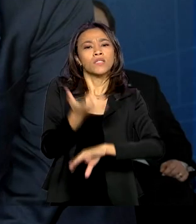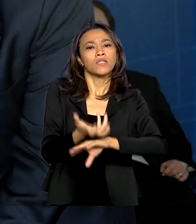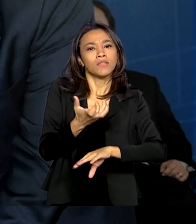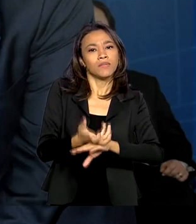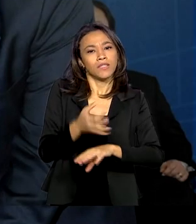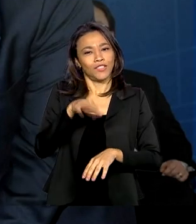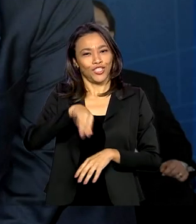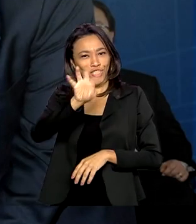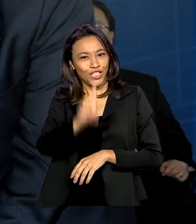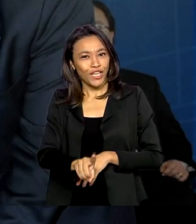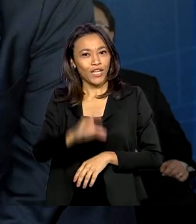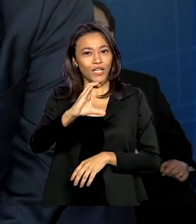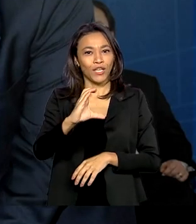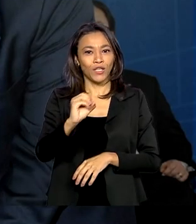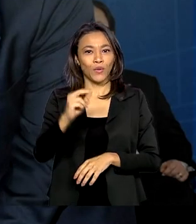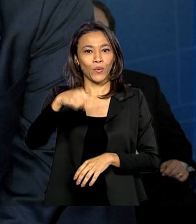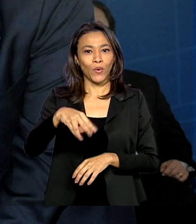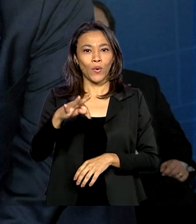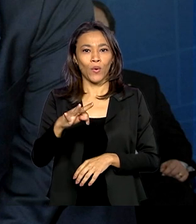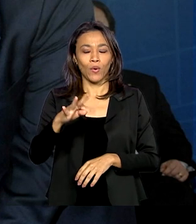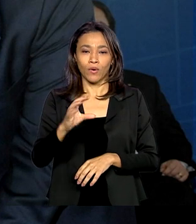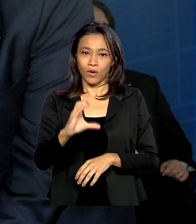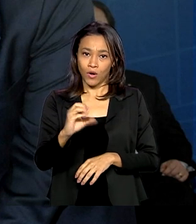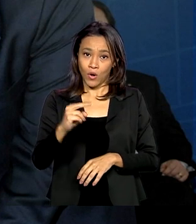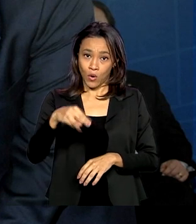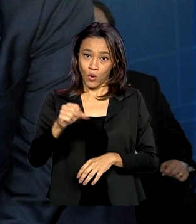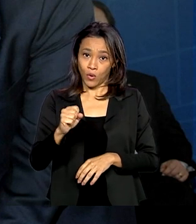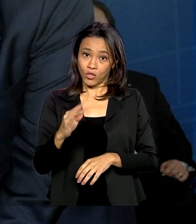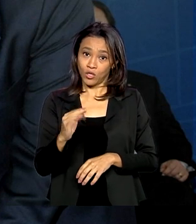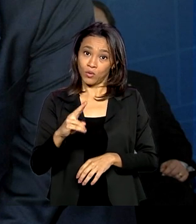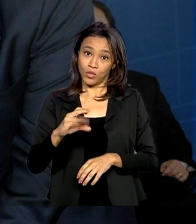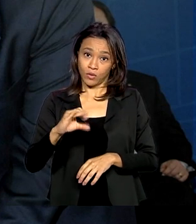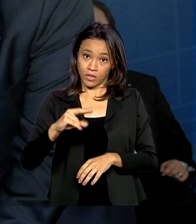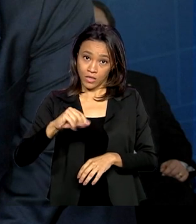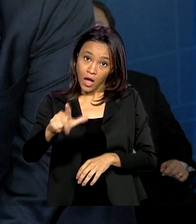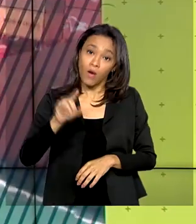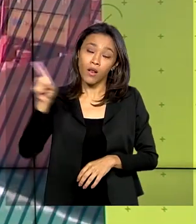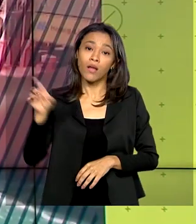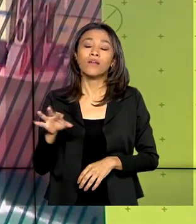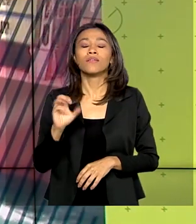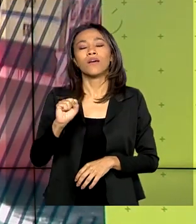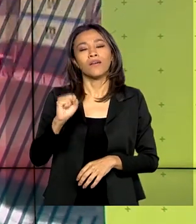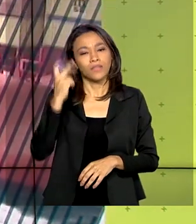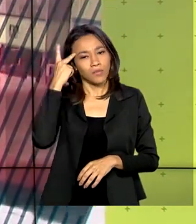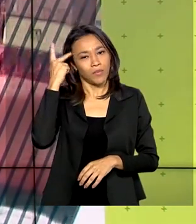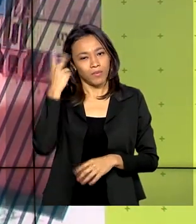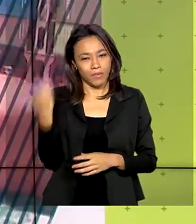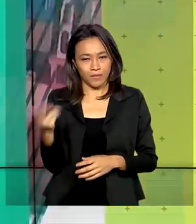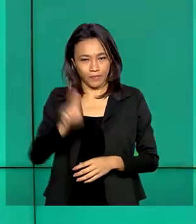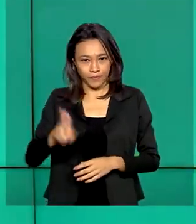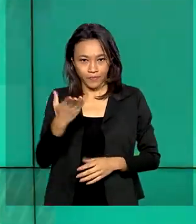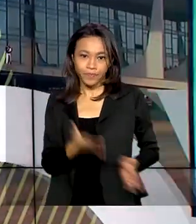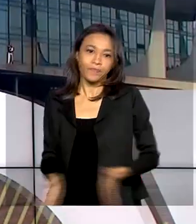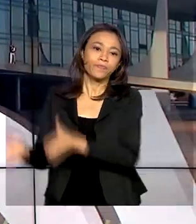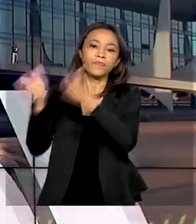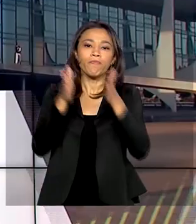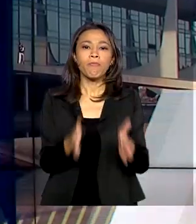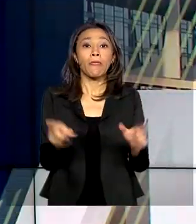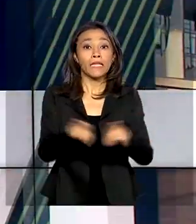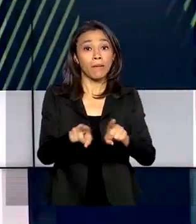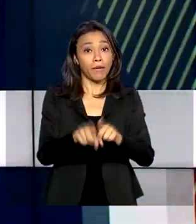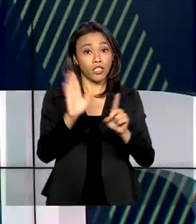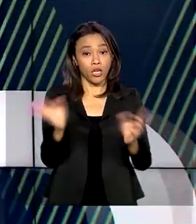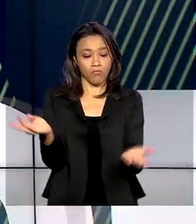da Faculdade de Direito do Largo São Francisco, na USP, em São Paulo. Também foi publicada no